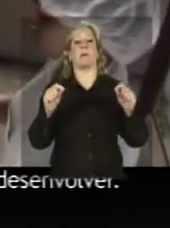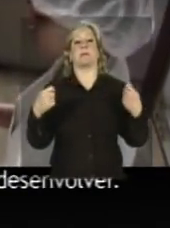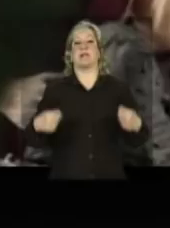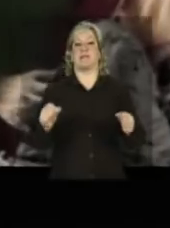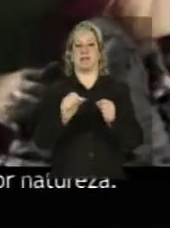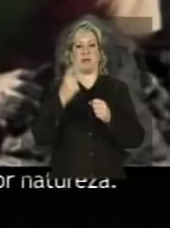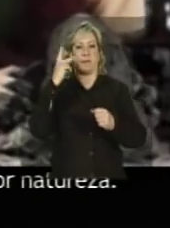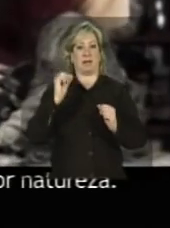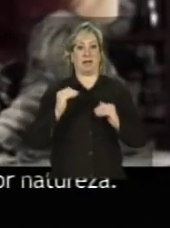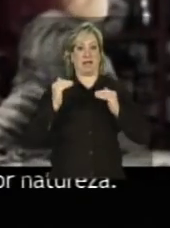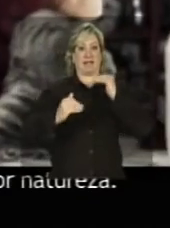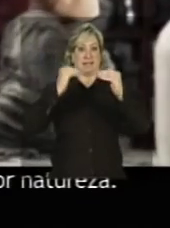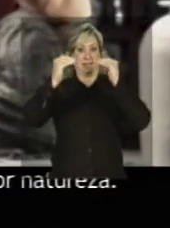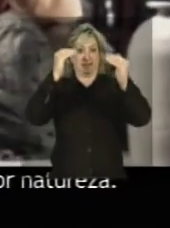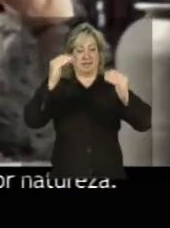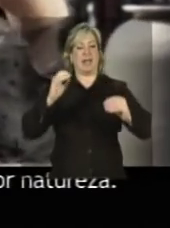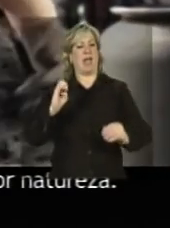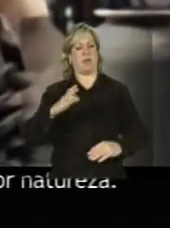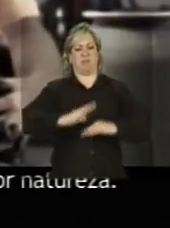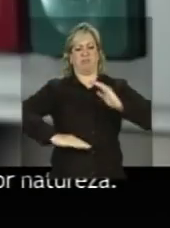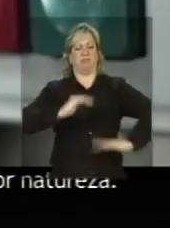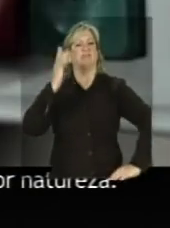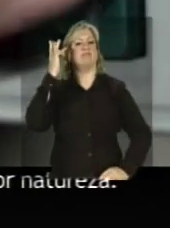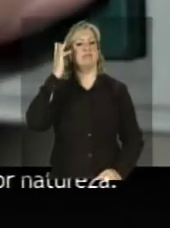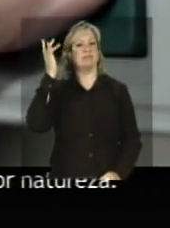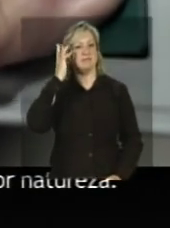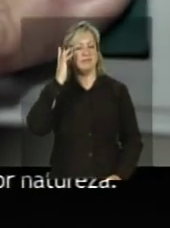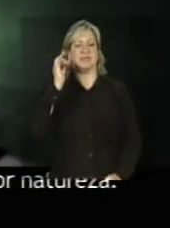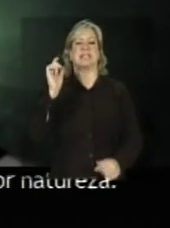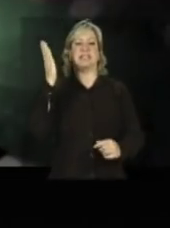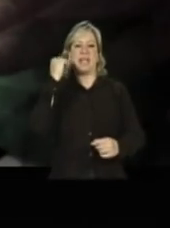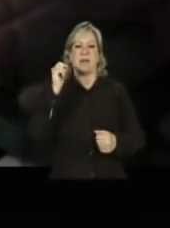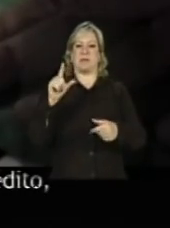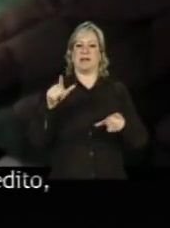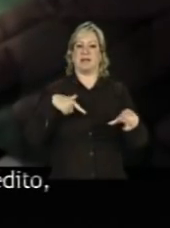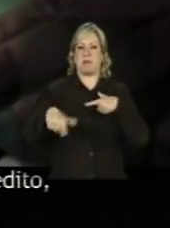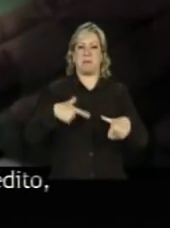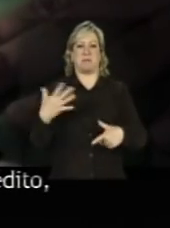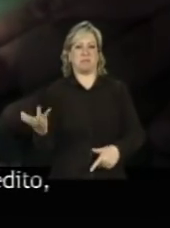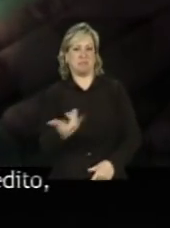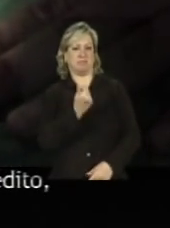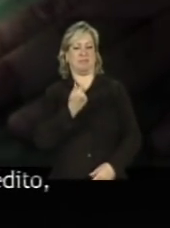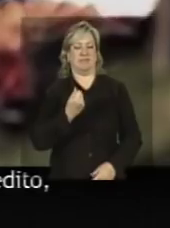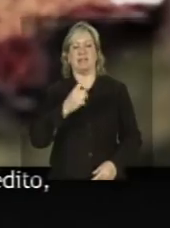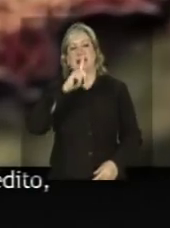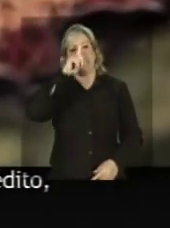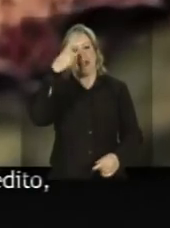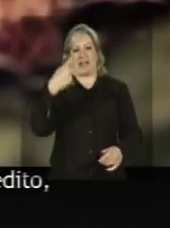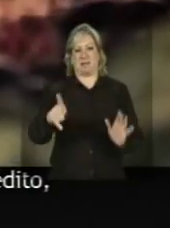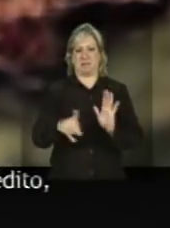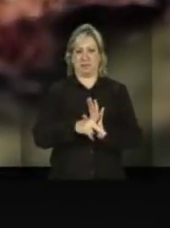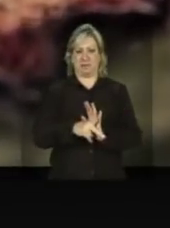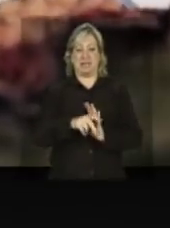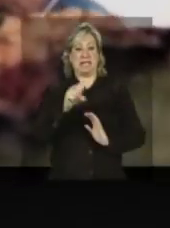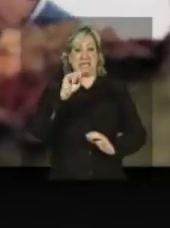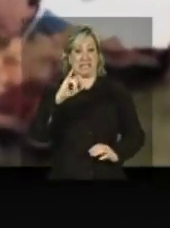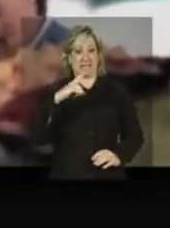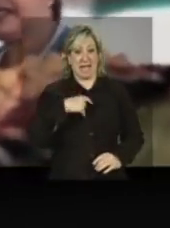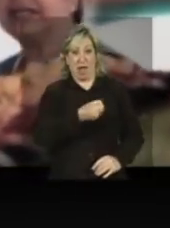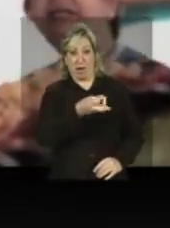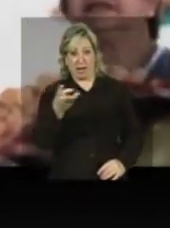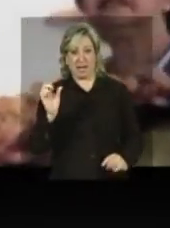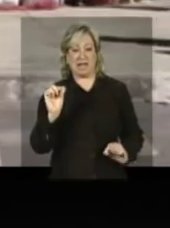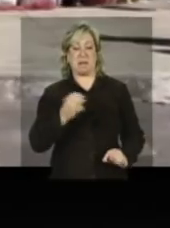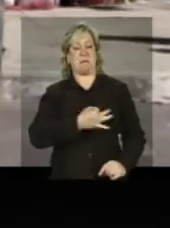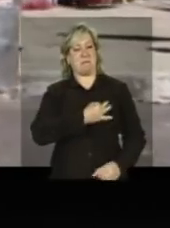desenvolver. É um povo criativo e empreendedor por natureza. Se tem alguém que merece crédito, é o